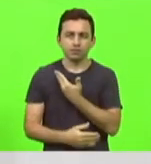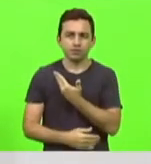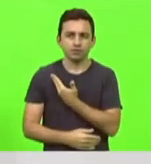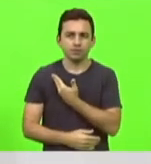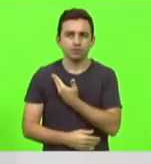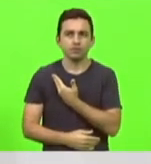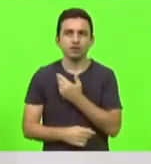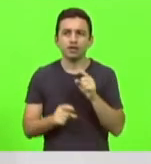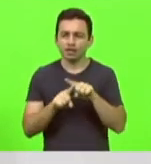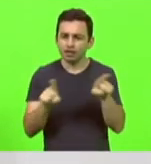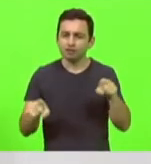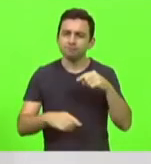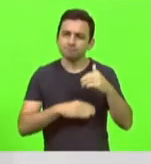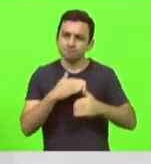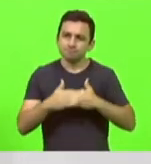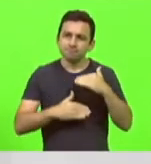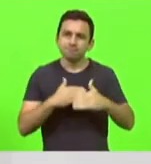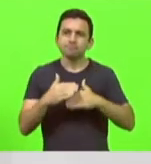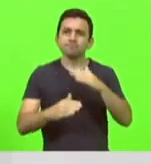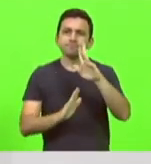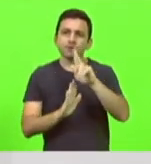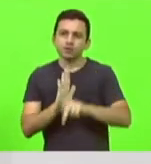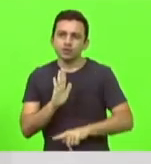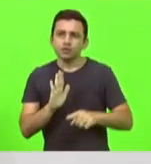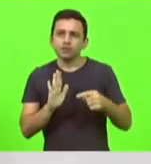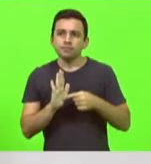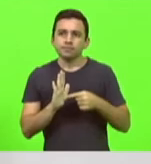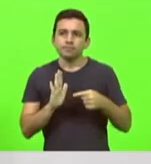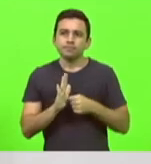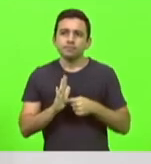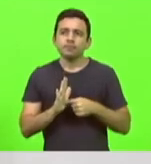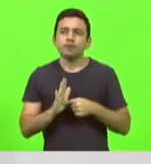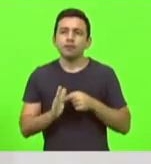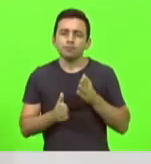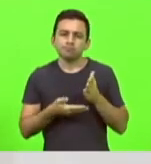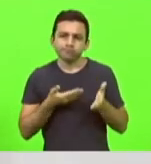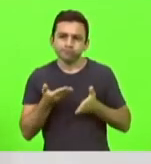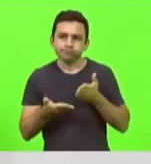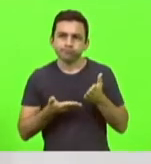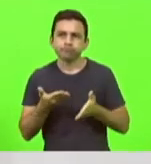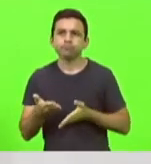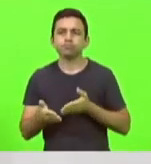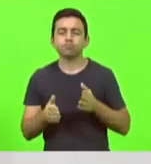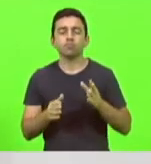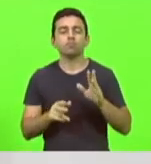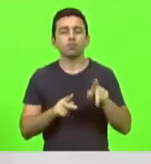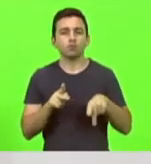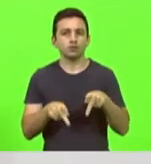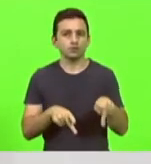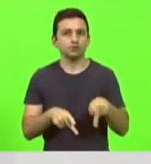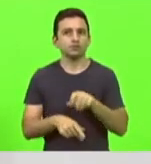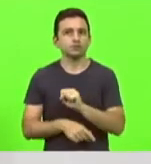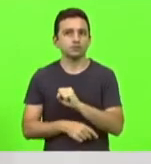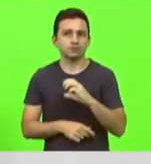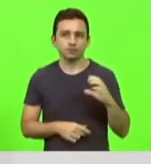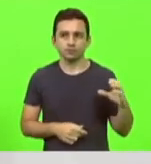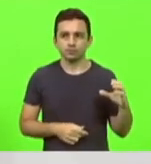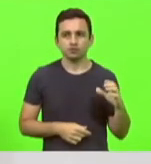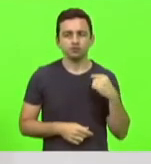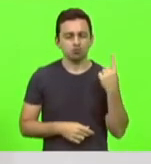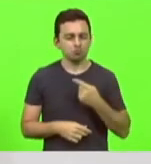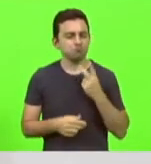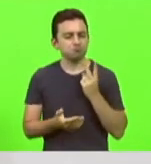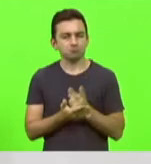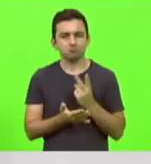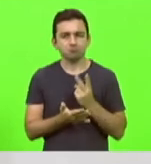construíram um projeto para atender bem os catarinenses. E nós vamos continuar